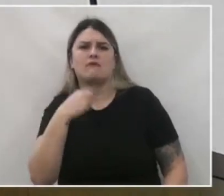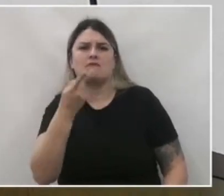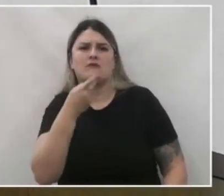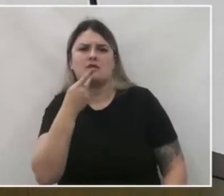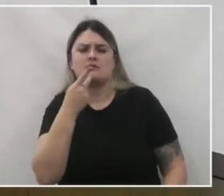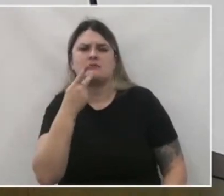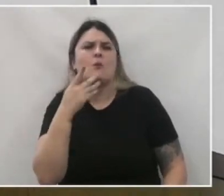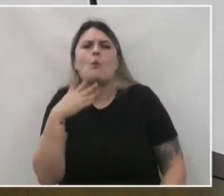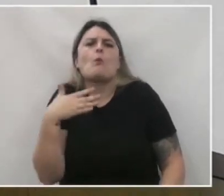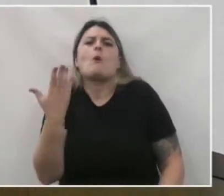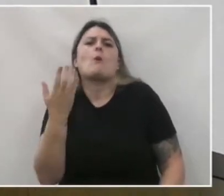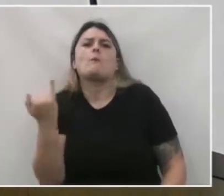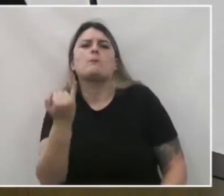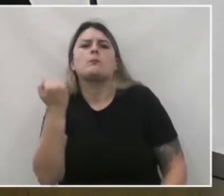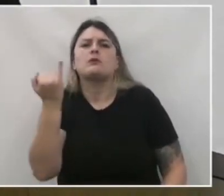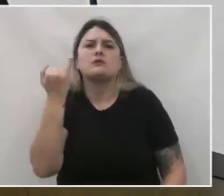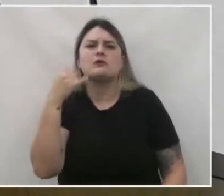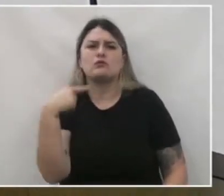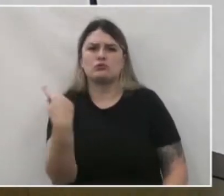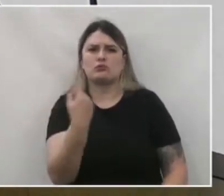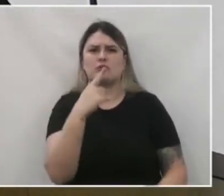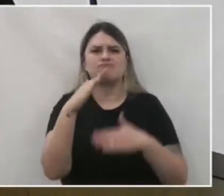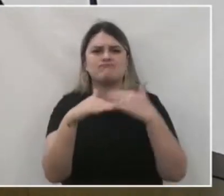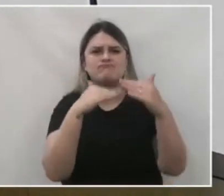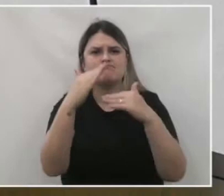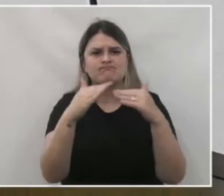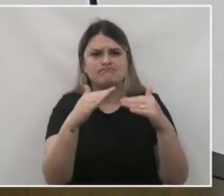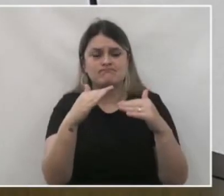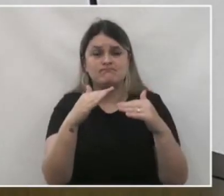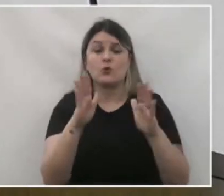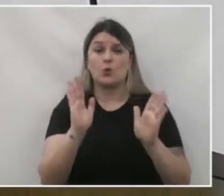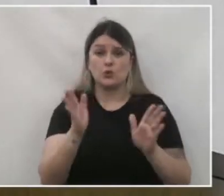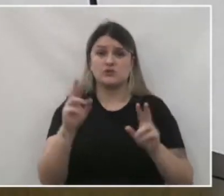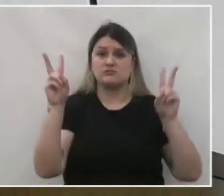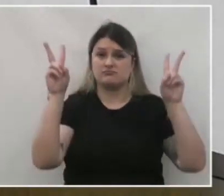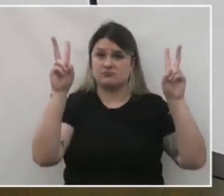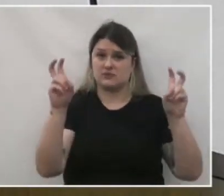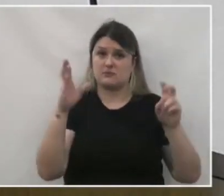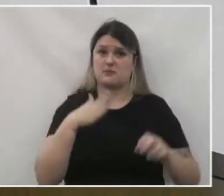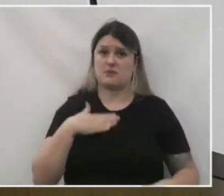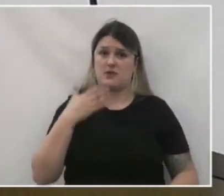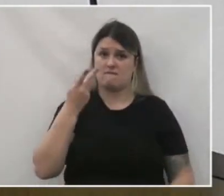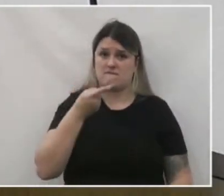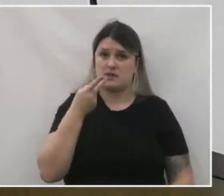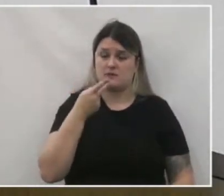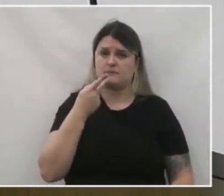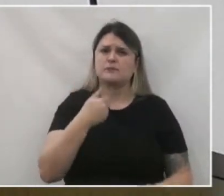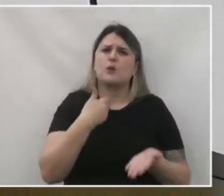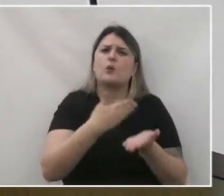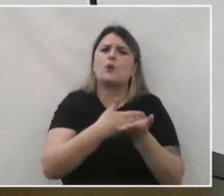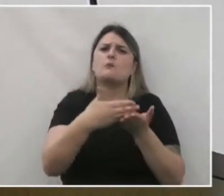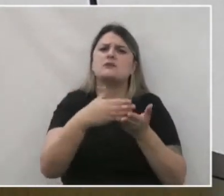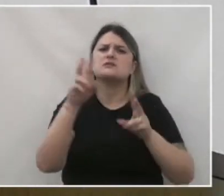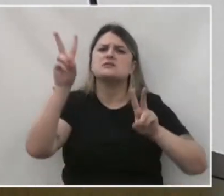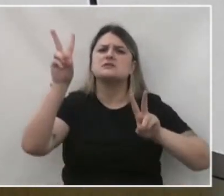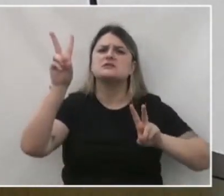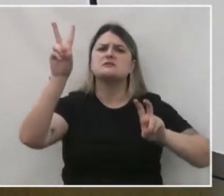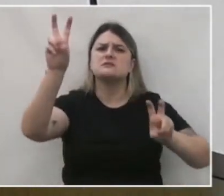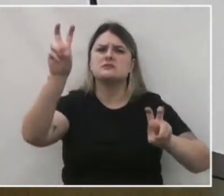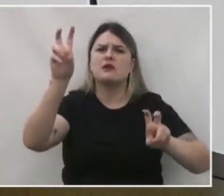Qual sua importância para o nosso desenvolvimento? Que é a fala que eu vim trazer hoje. E eu inicio com uma citação